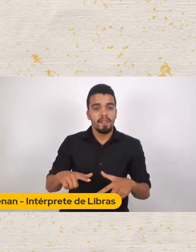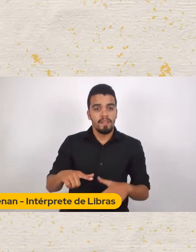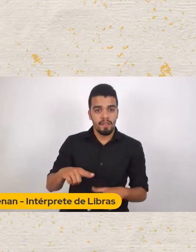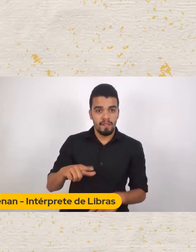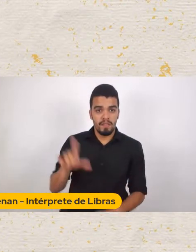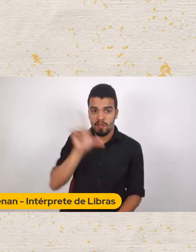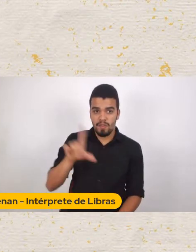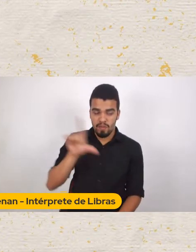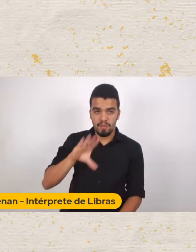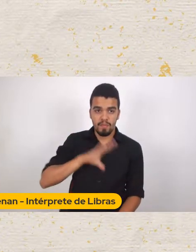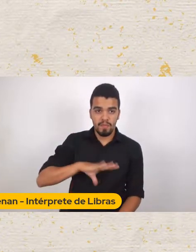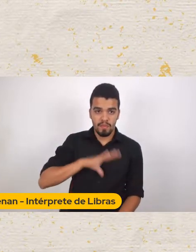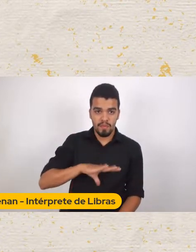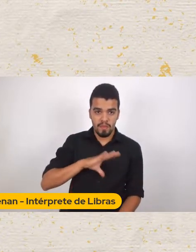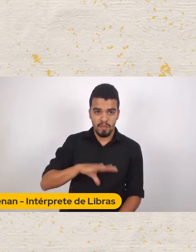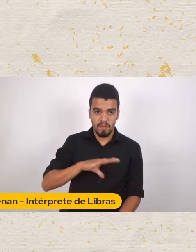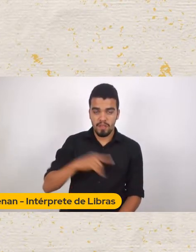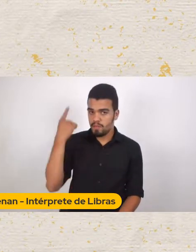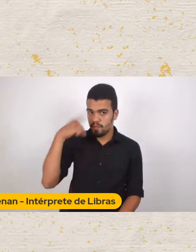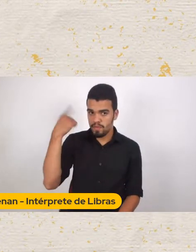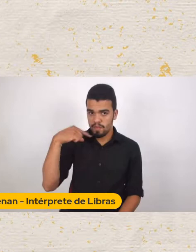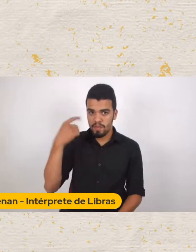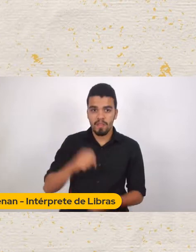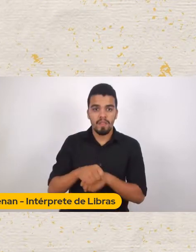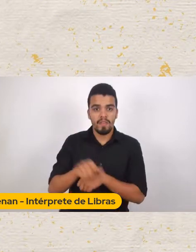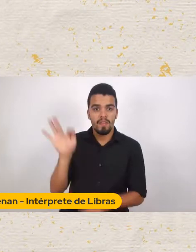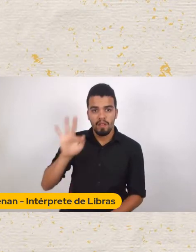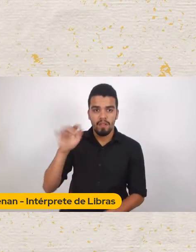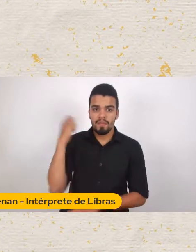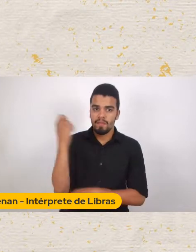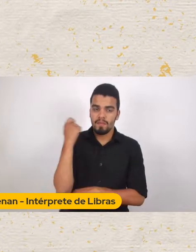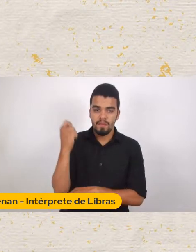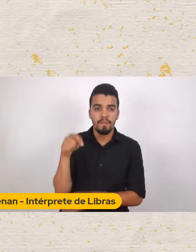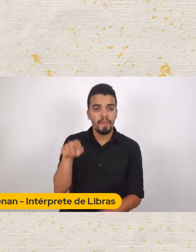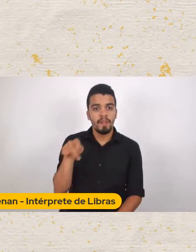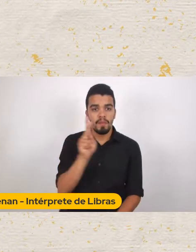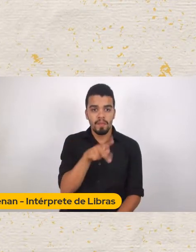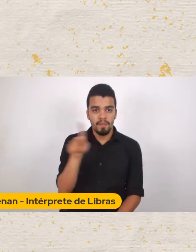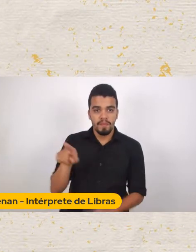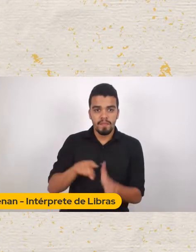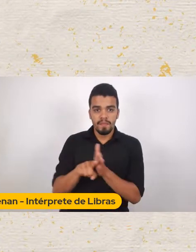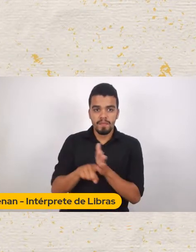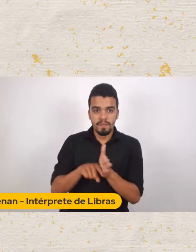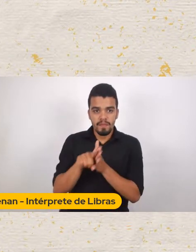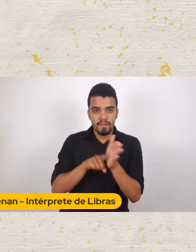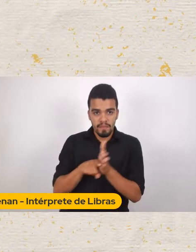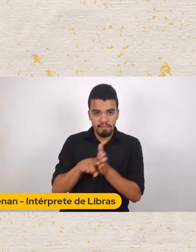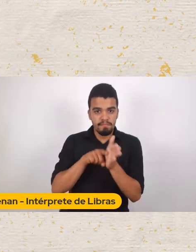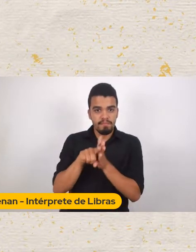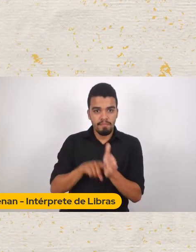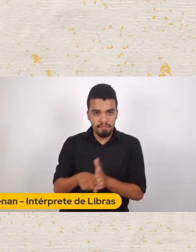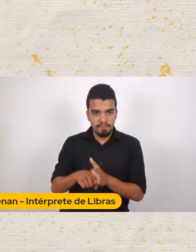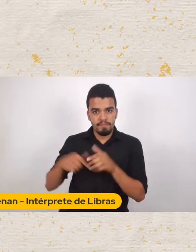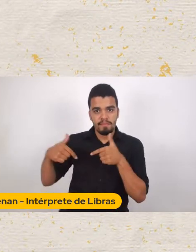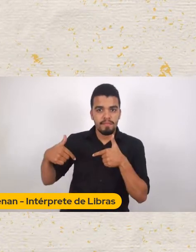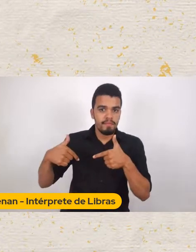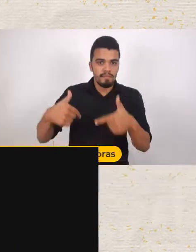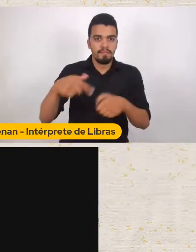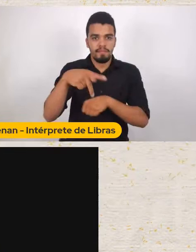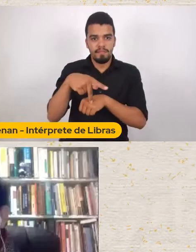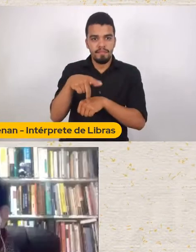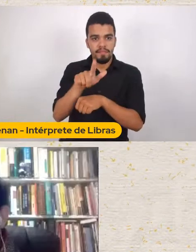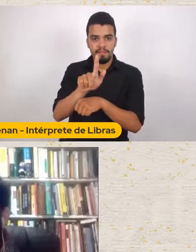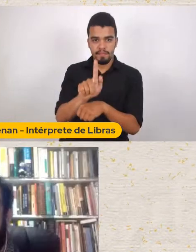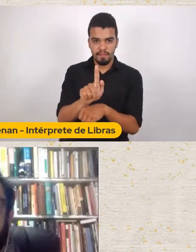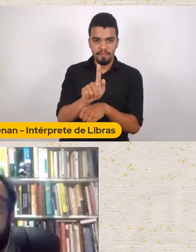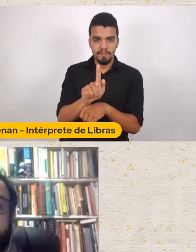Federal do Rio Grande do Sul É professor permanente e pesquisador da Universidade Fim Vale Atuando na pós-graduação em processos e